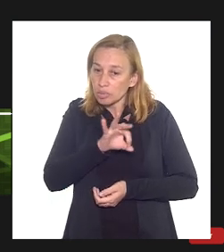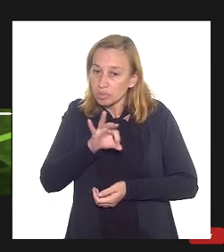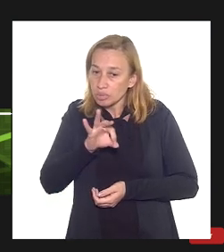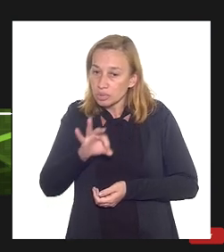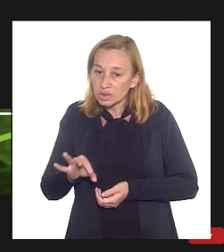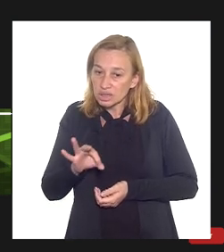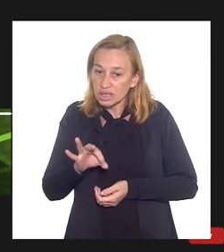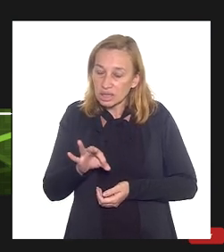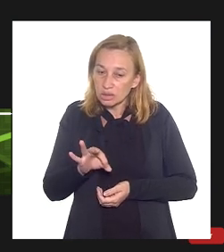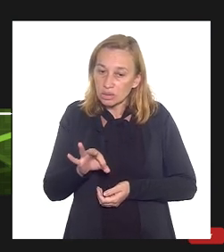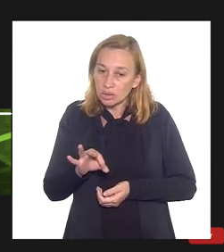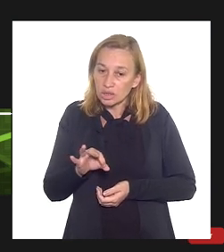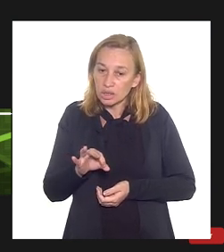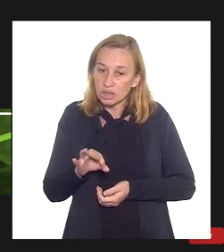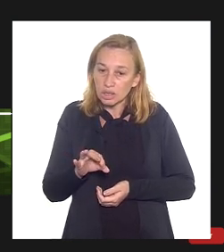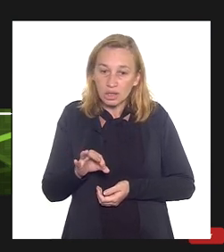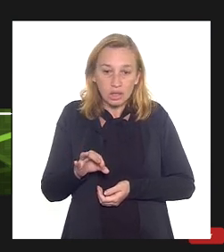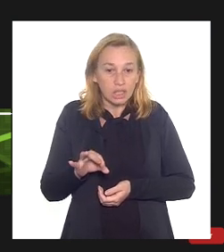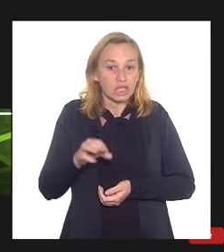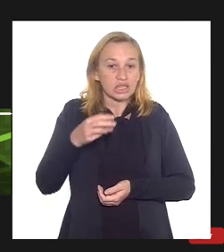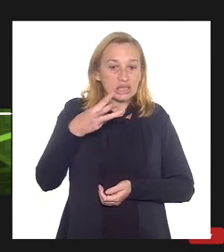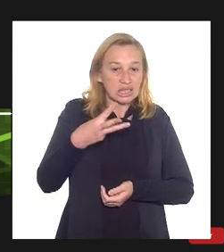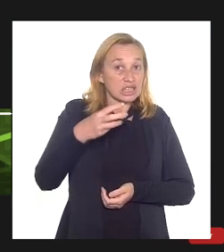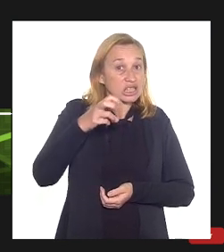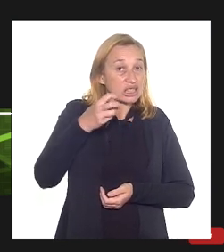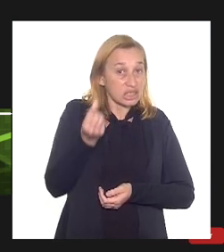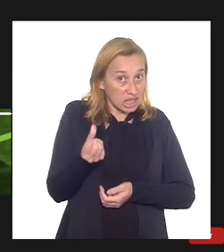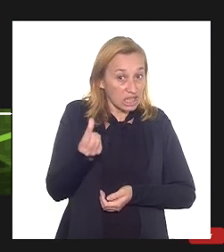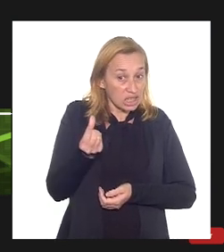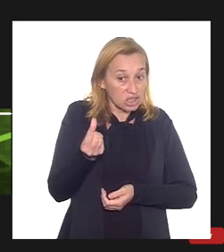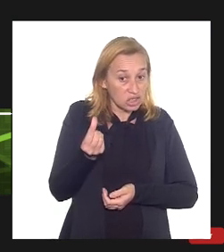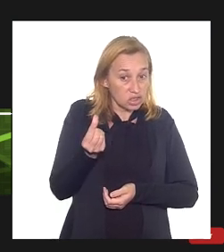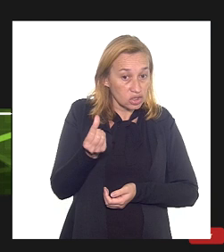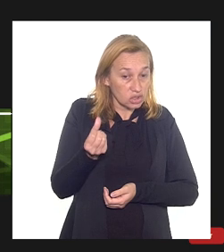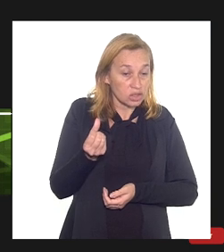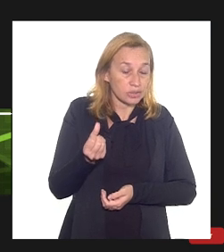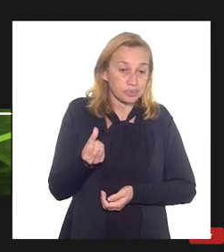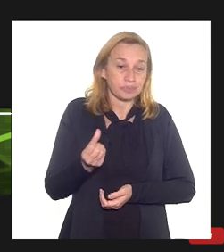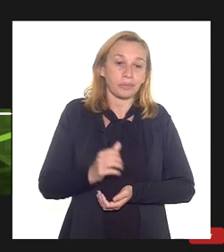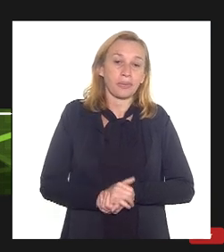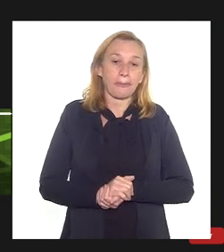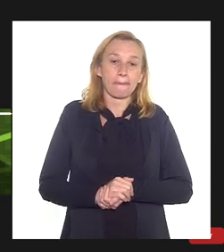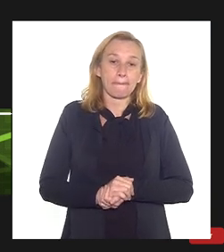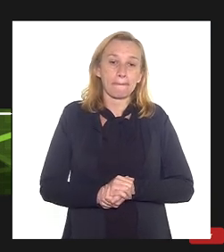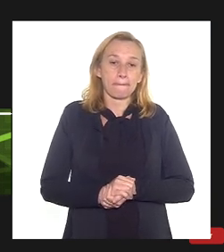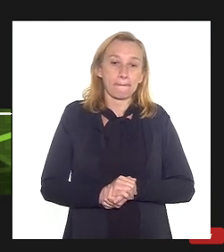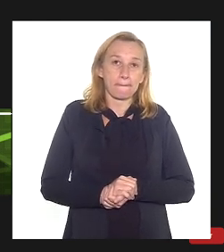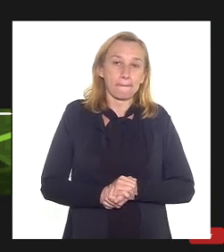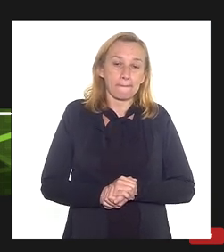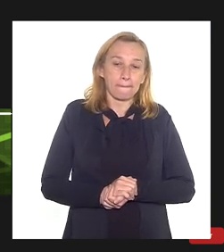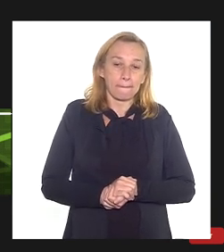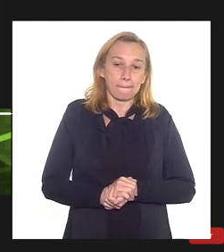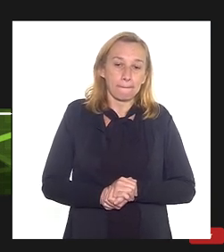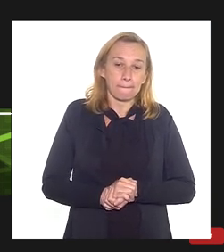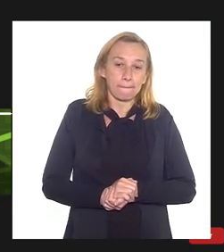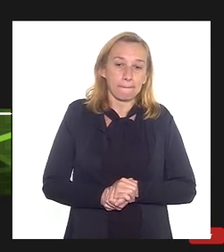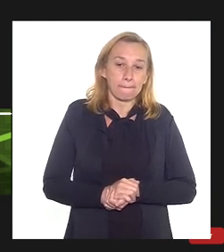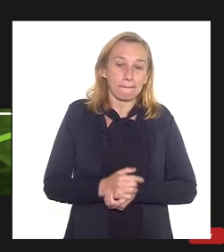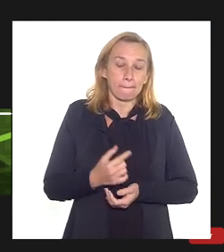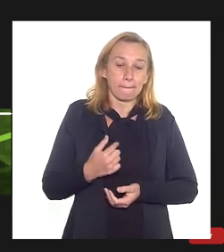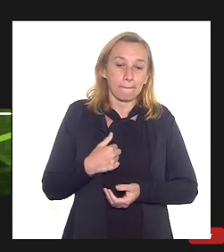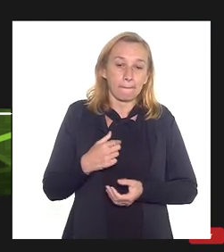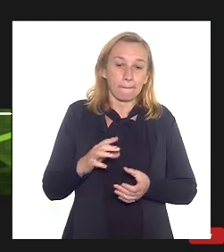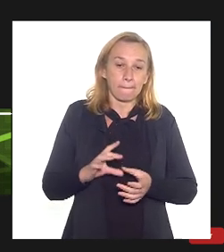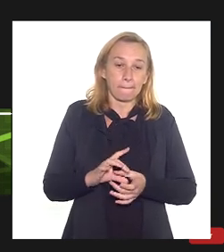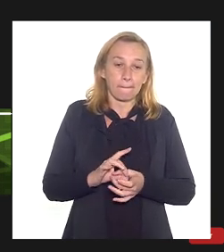36 já seria as 434 nós deixamos por